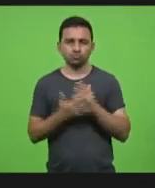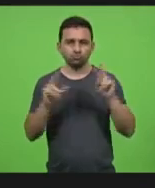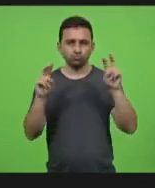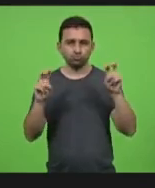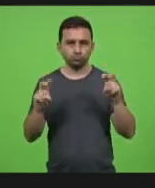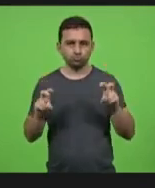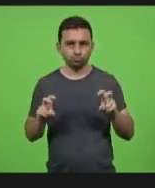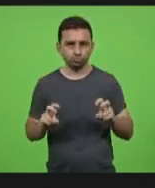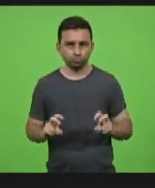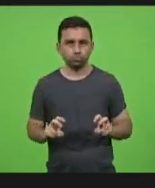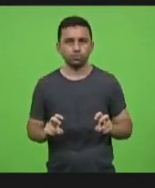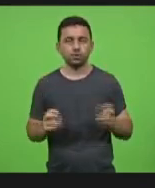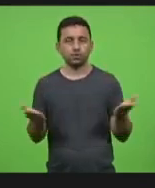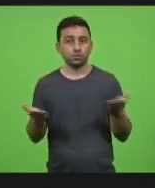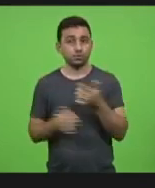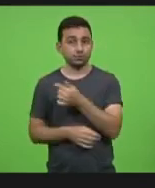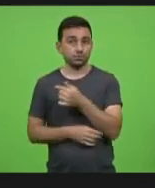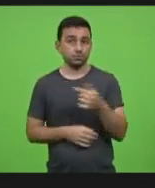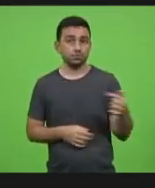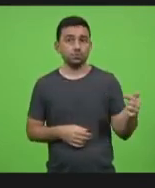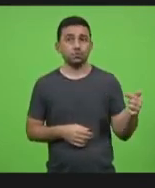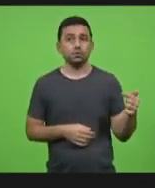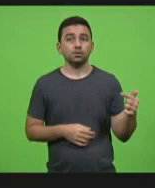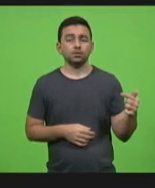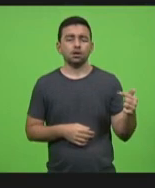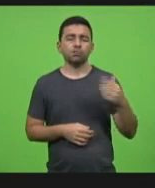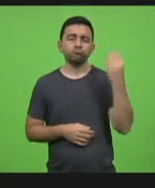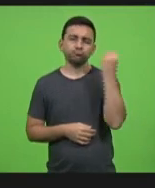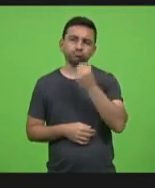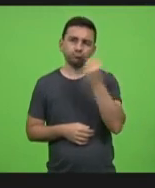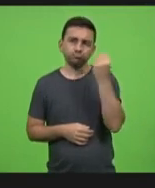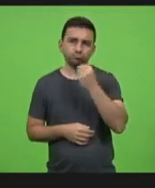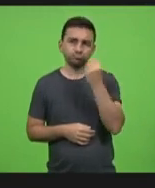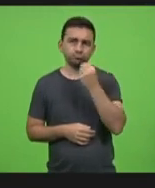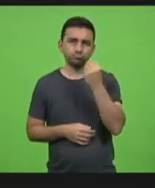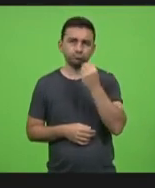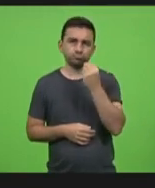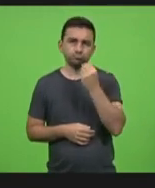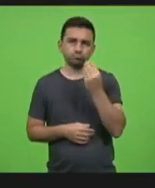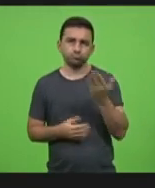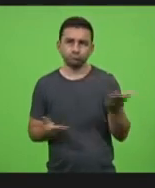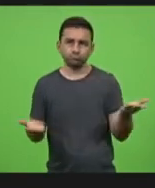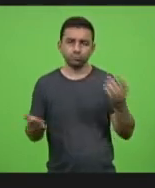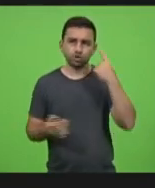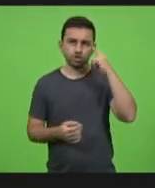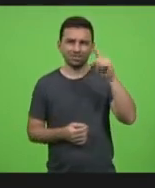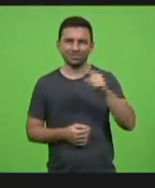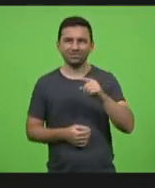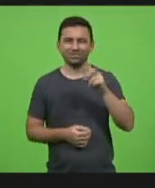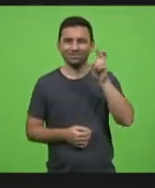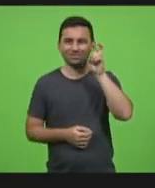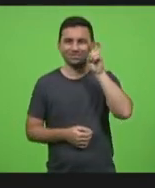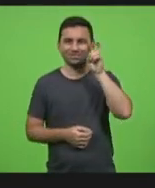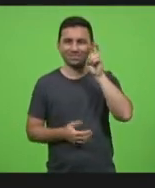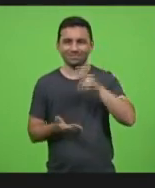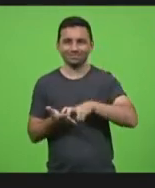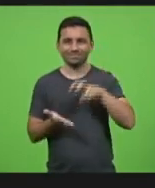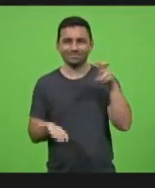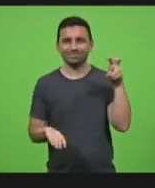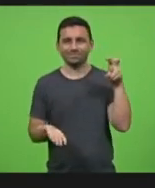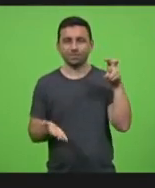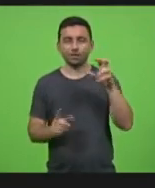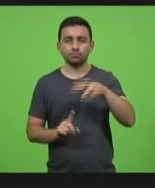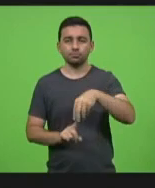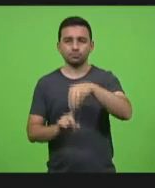desta semana para aproveitar aproveitar aí no nosso dia de quinta-feira de manhã para destacar para os